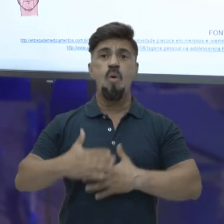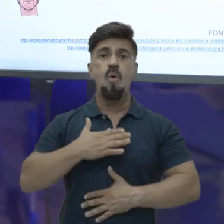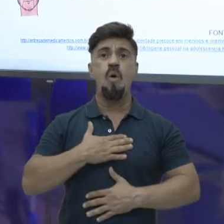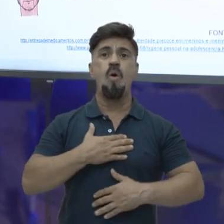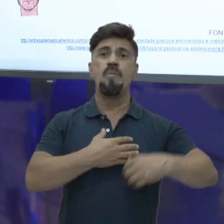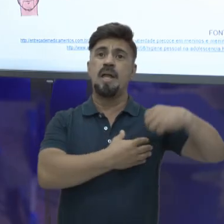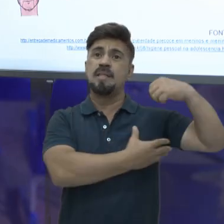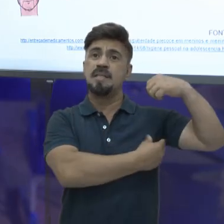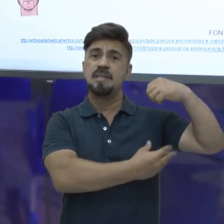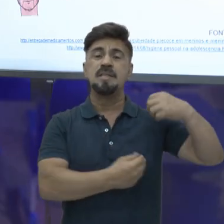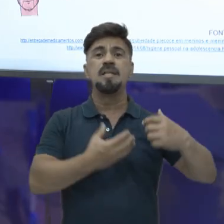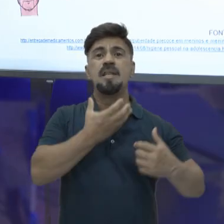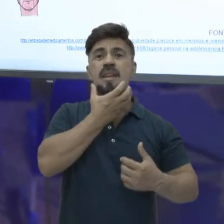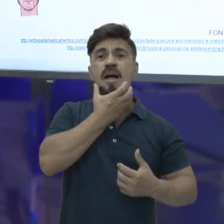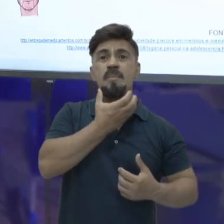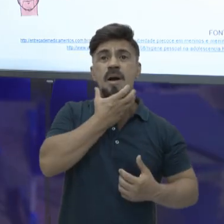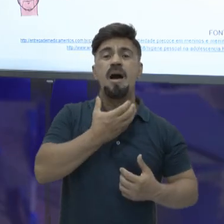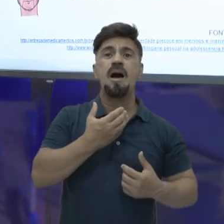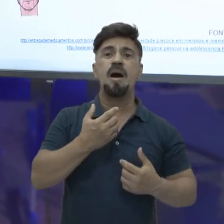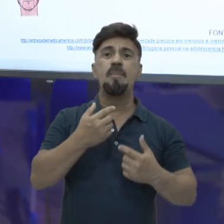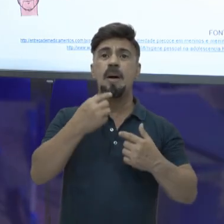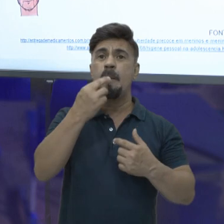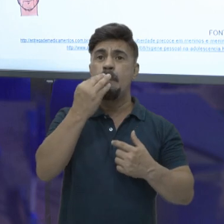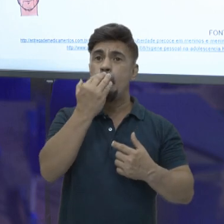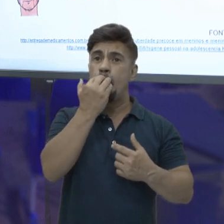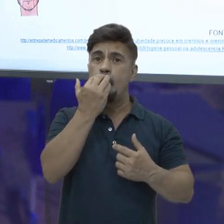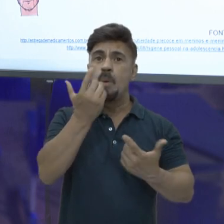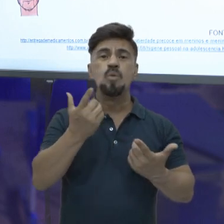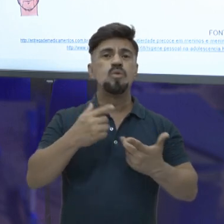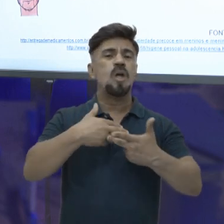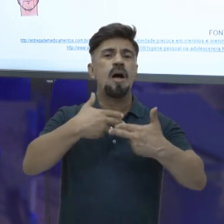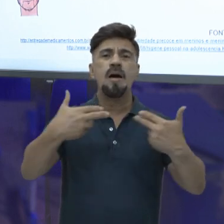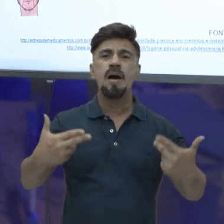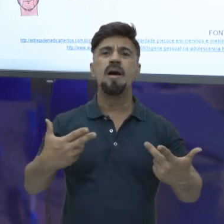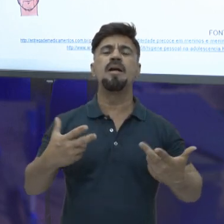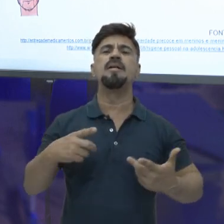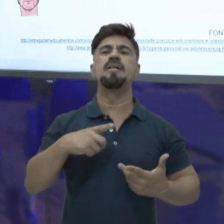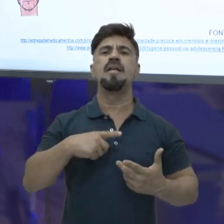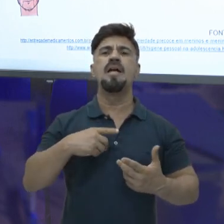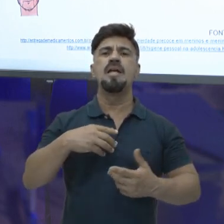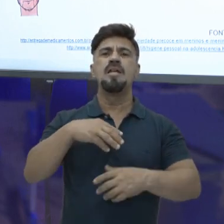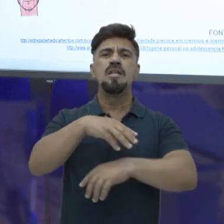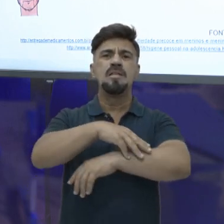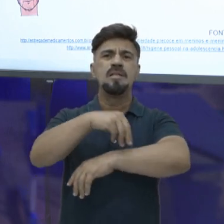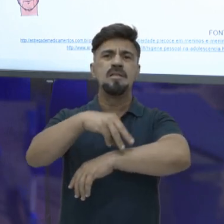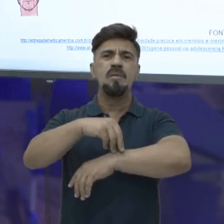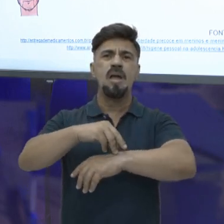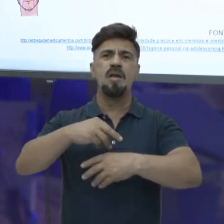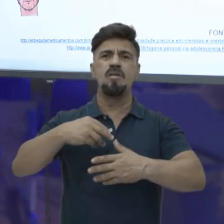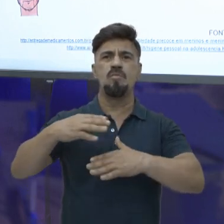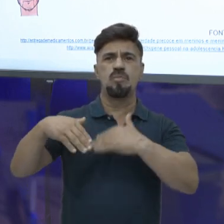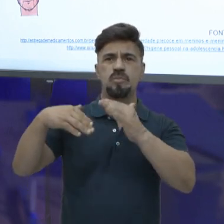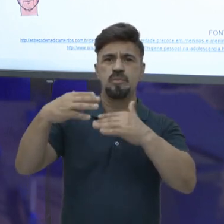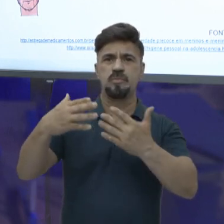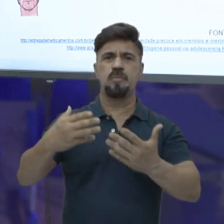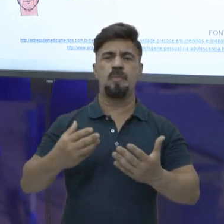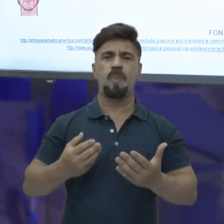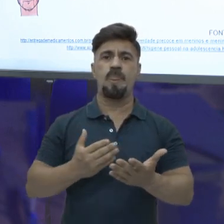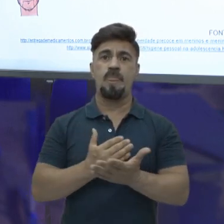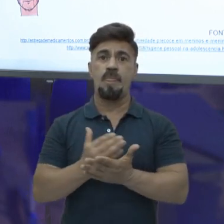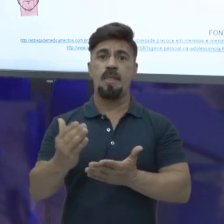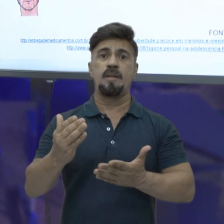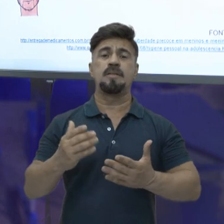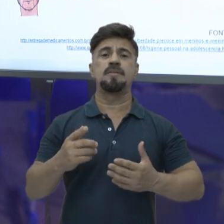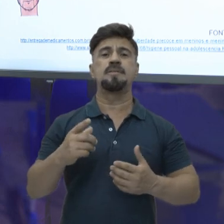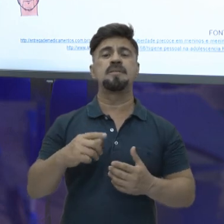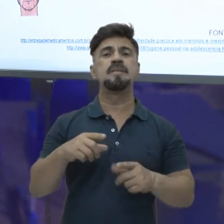axila, na barba, no bulso, em qualquer área que vocês pensarem, os pelos começam a se desenvolver. Outra característica